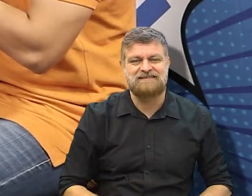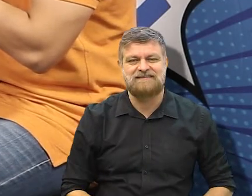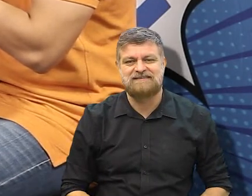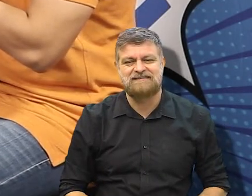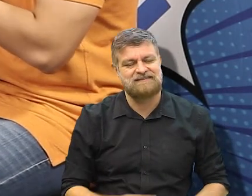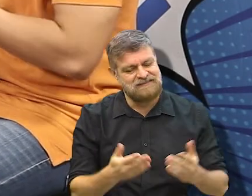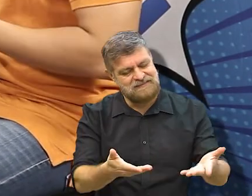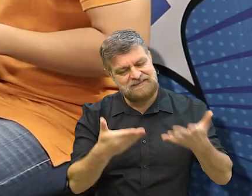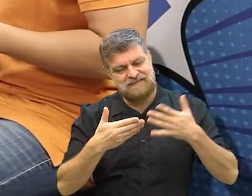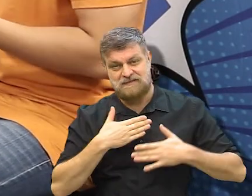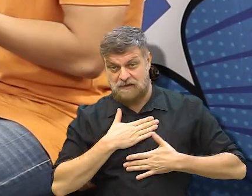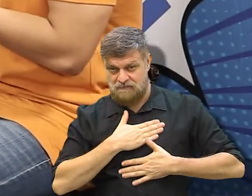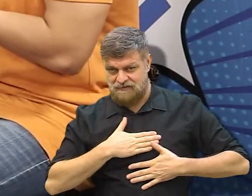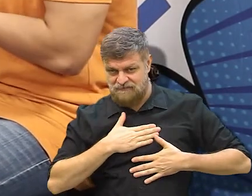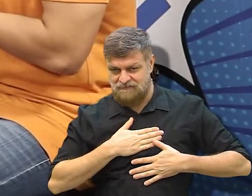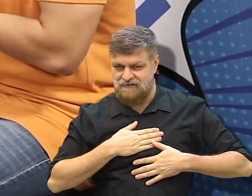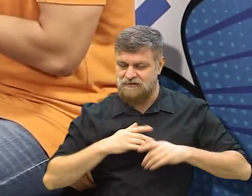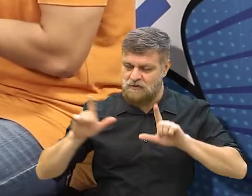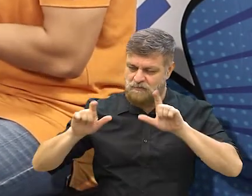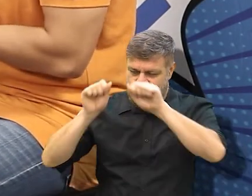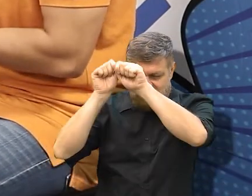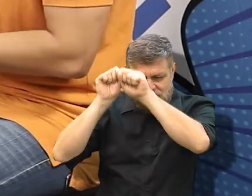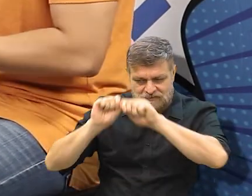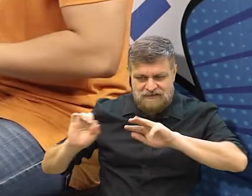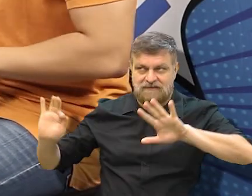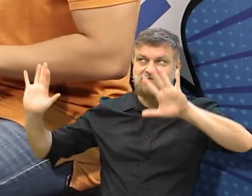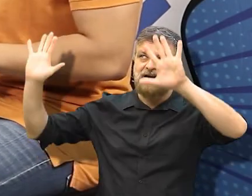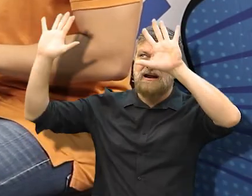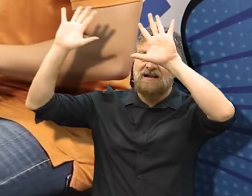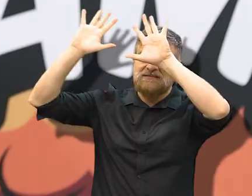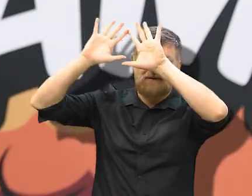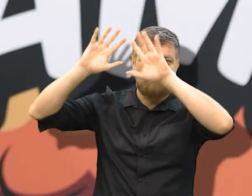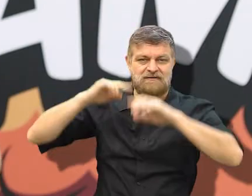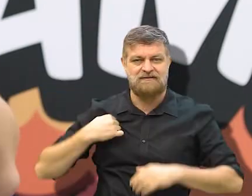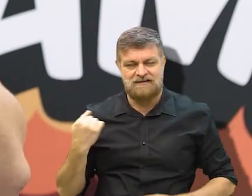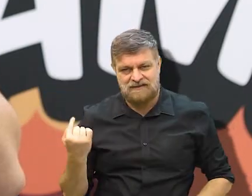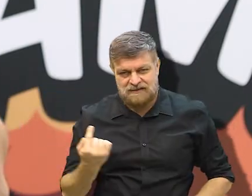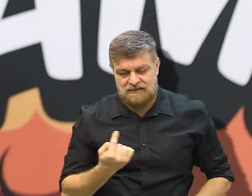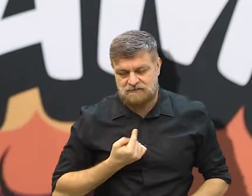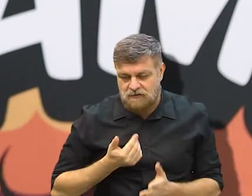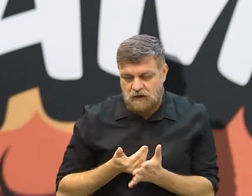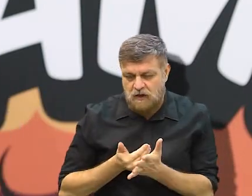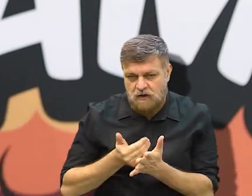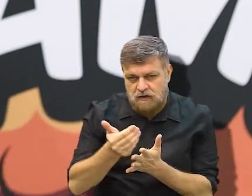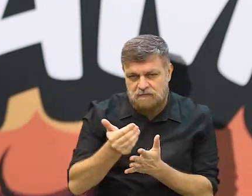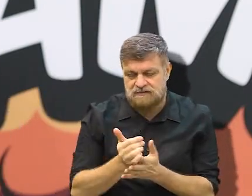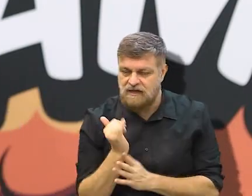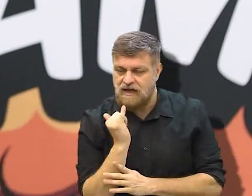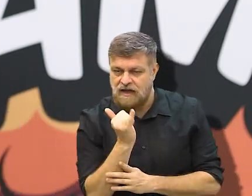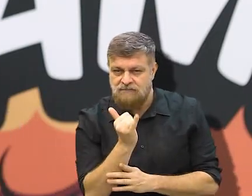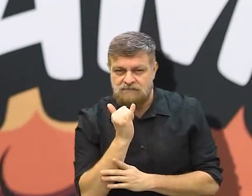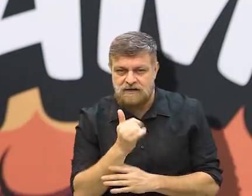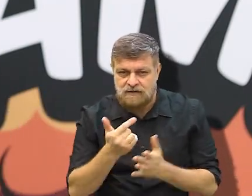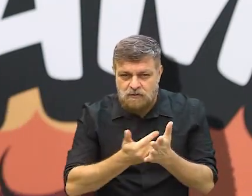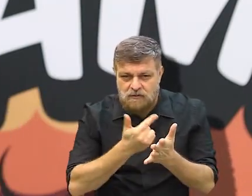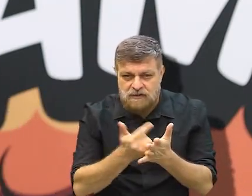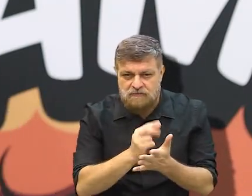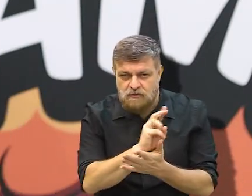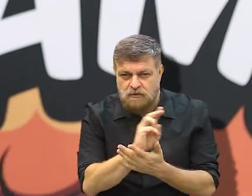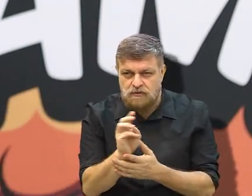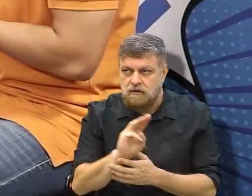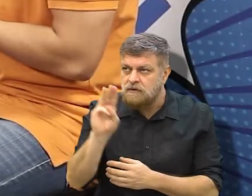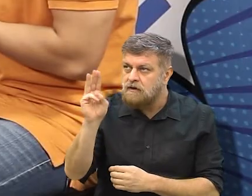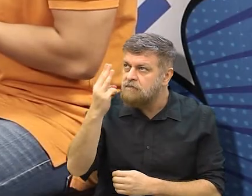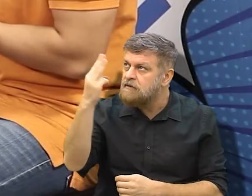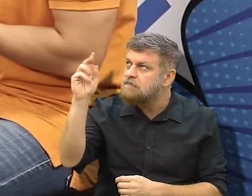Tudo jóia! Seja bem-vindo ao Universo Épico e olha só, já vamos começar aí, vamos falar sobre O Voo da Pipa, é